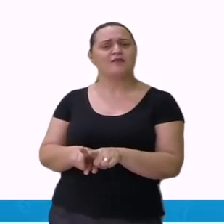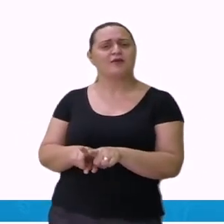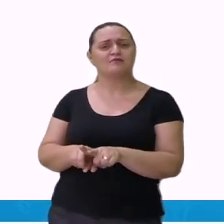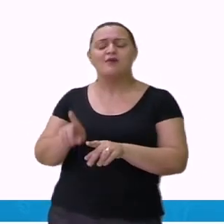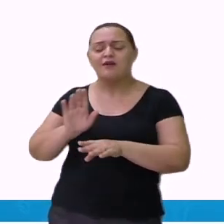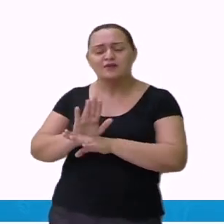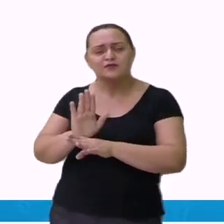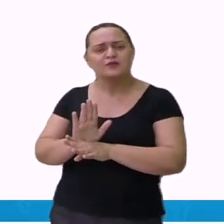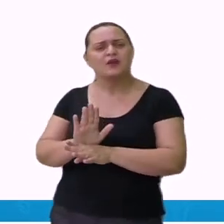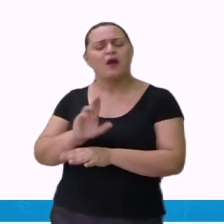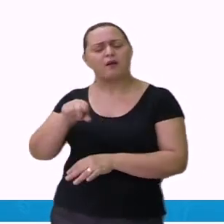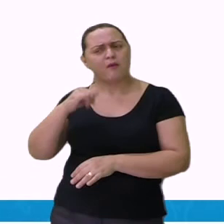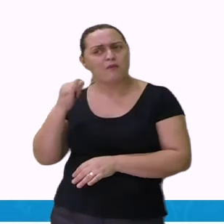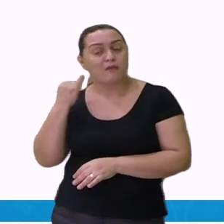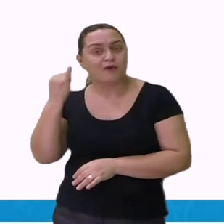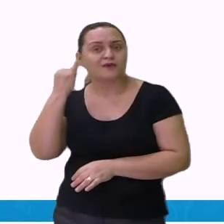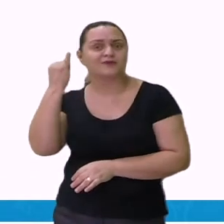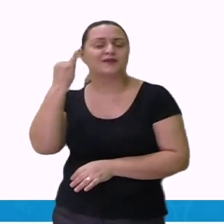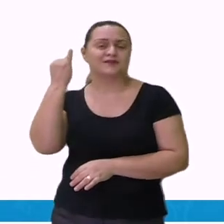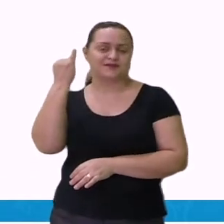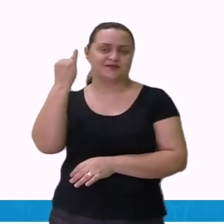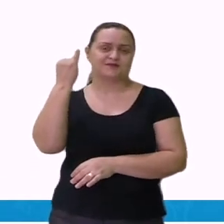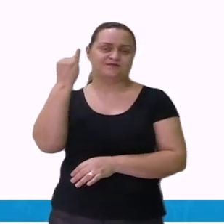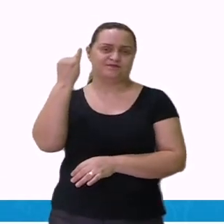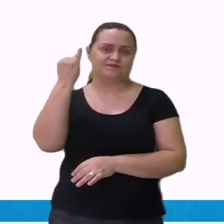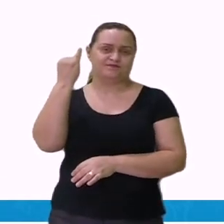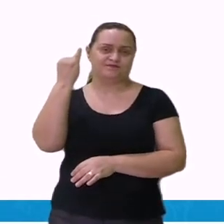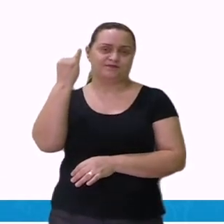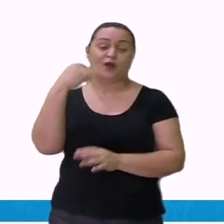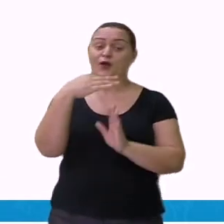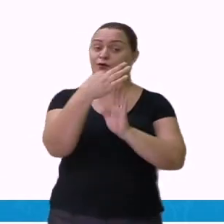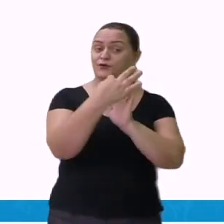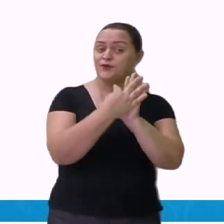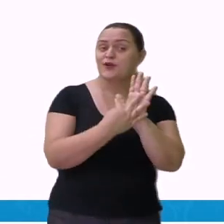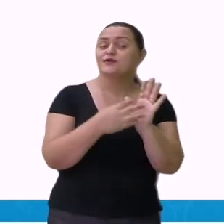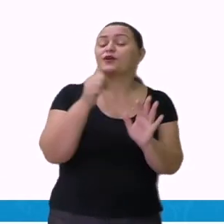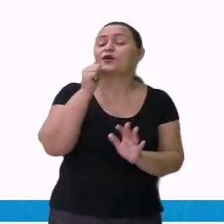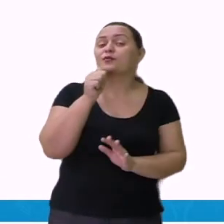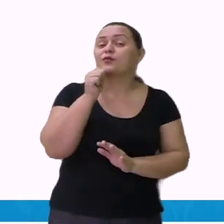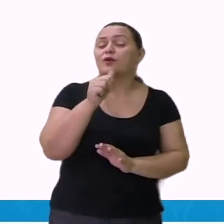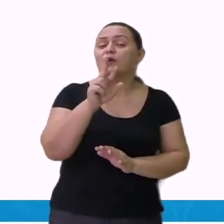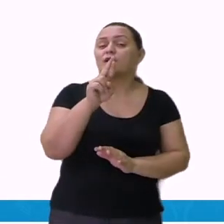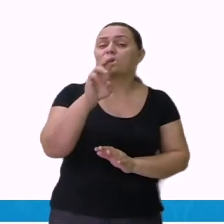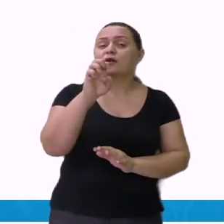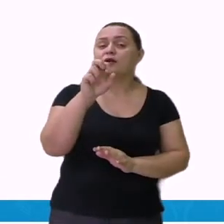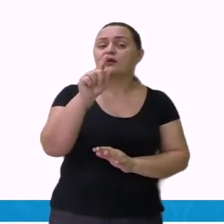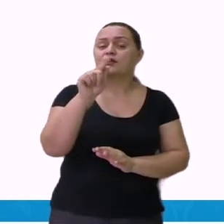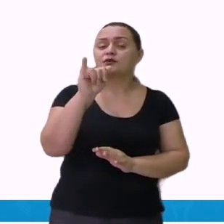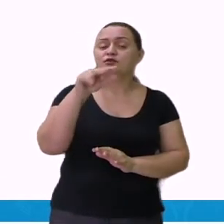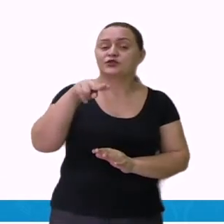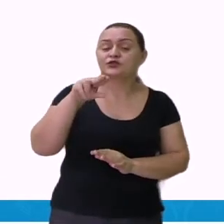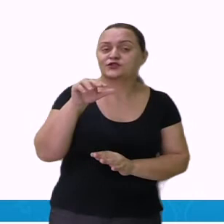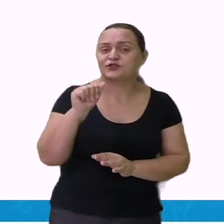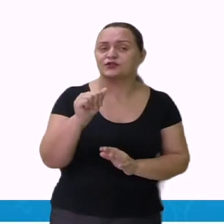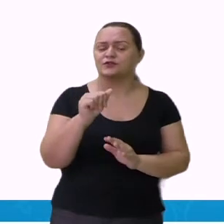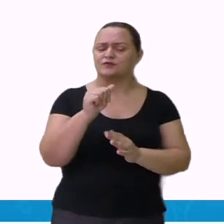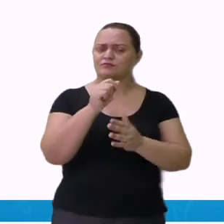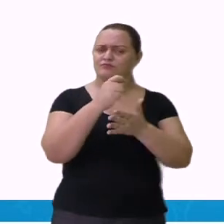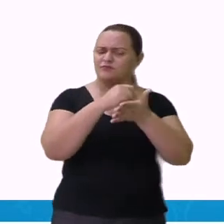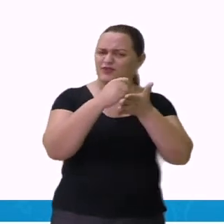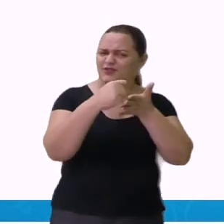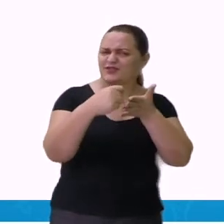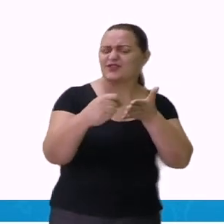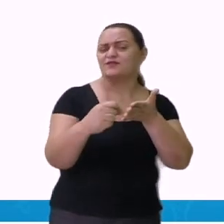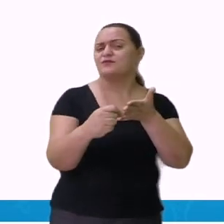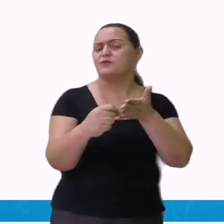Esse texto é de Regina de Oliveira Conrado. Primeira